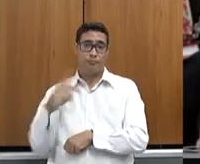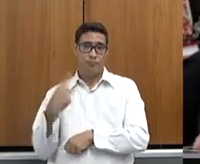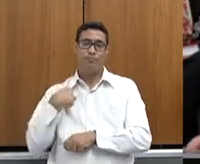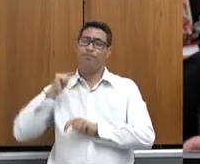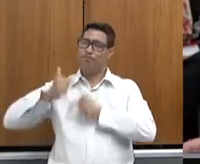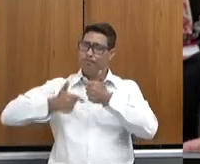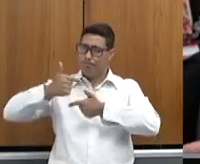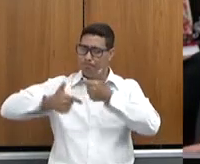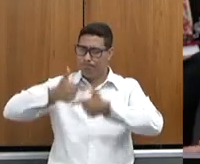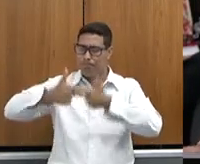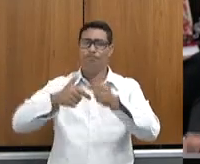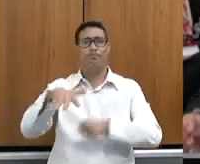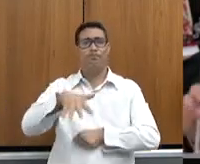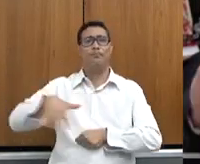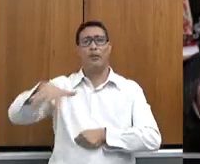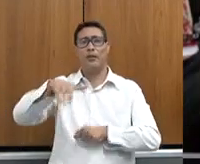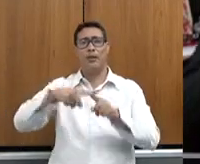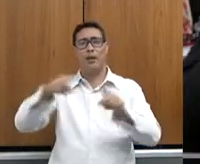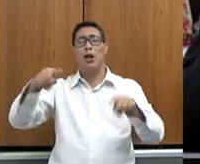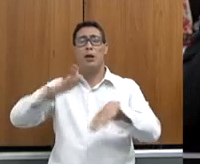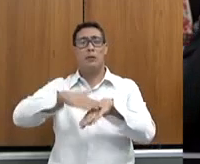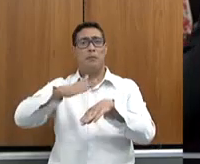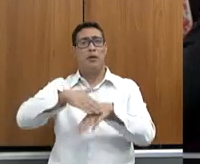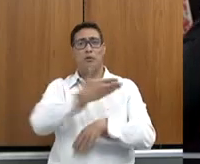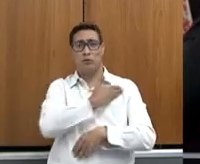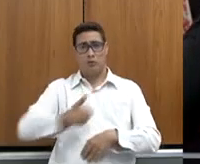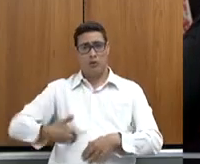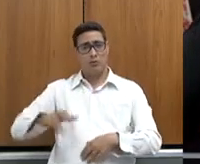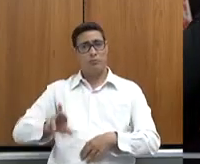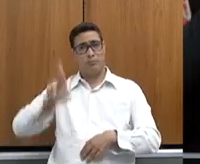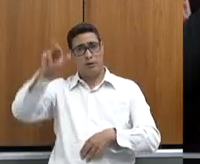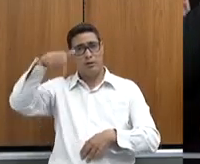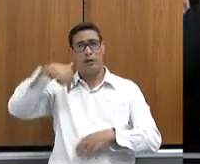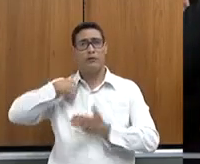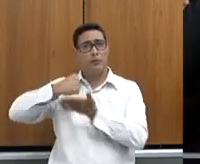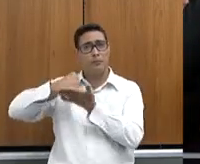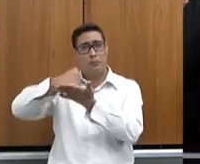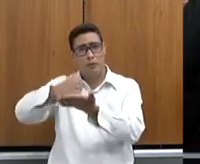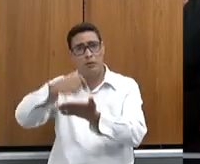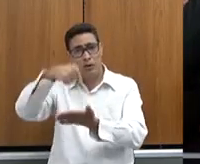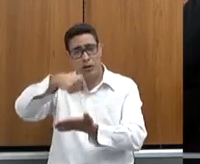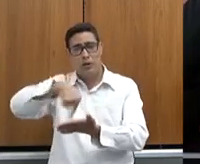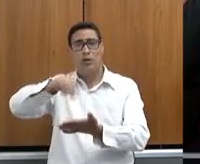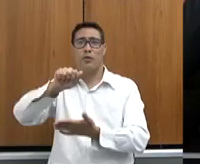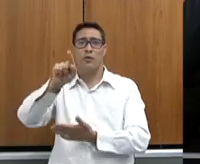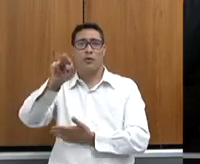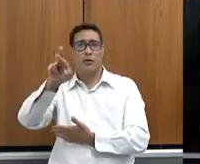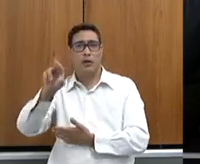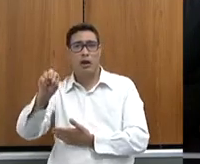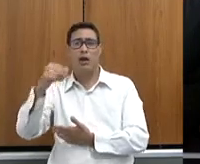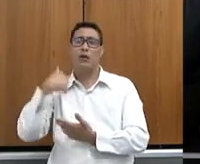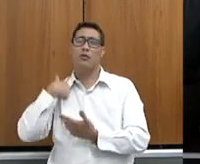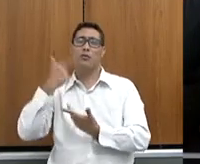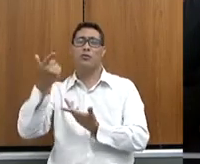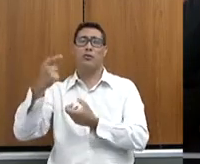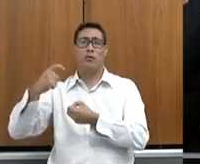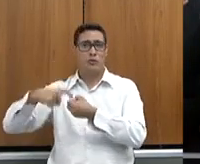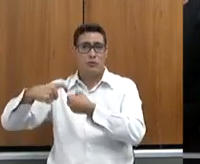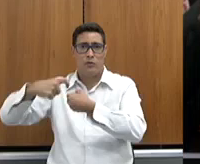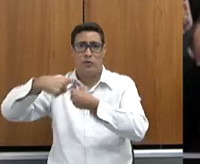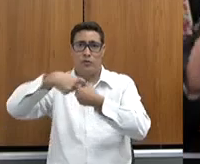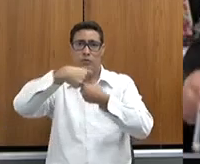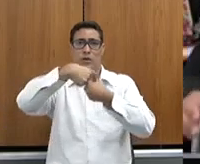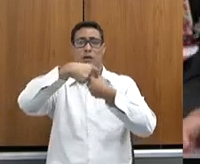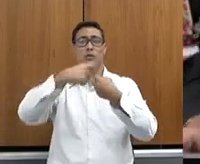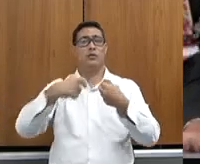nessa linha, cada vez mais o nosso governador apoiando a nossa agropecuária, as nossas vinculadas. Na hora que eu falar